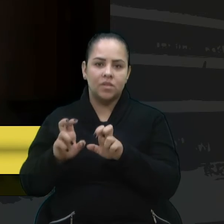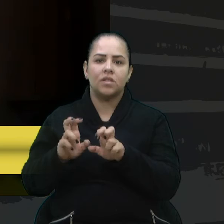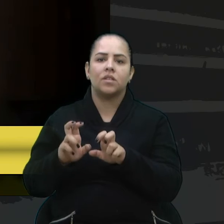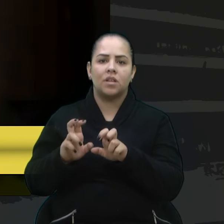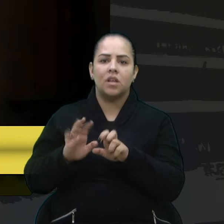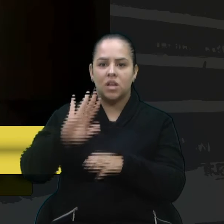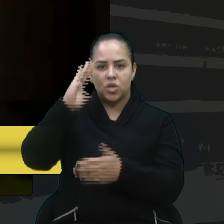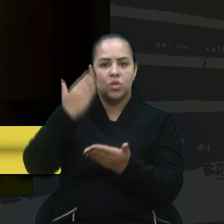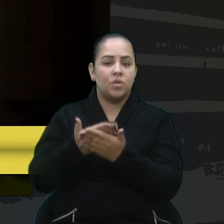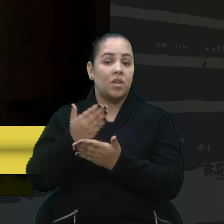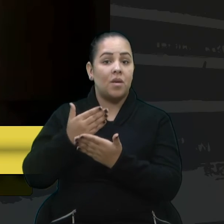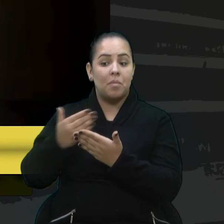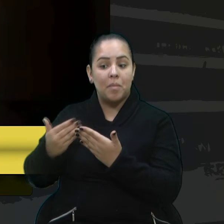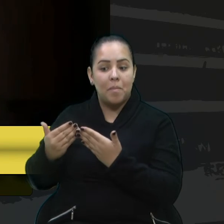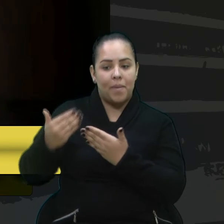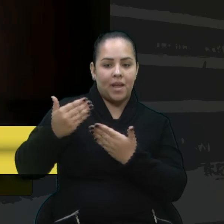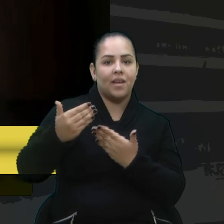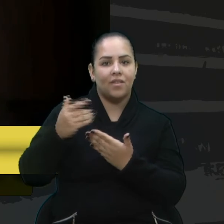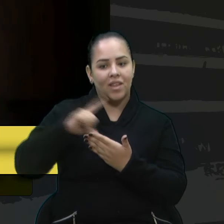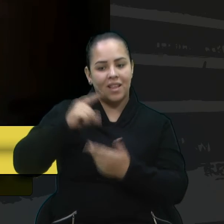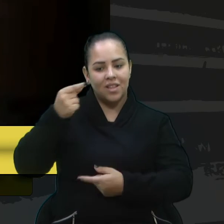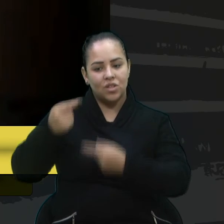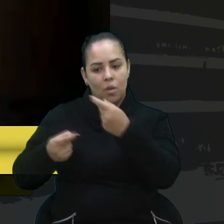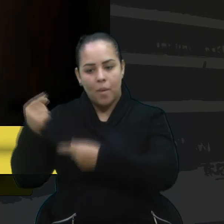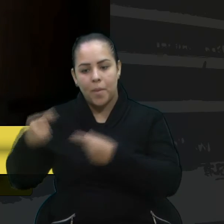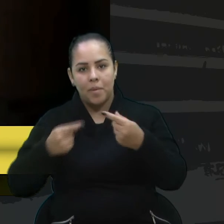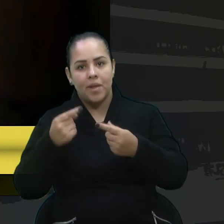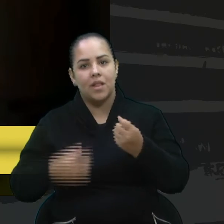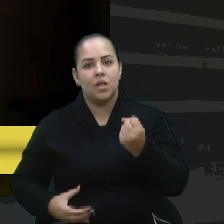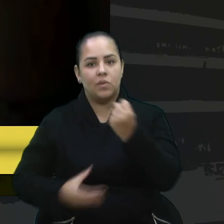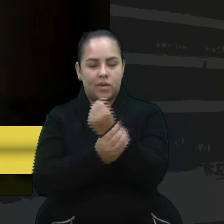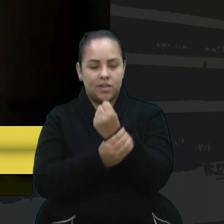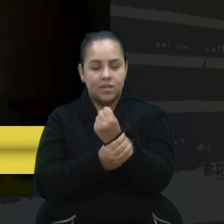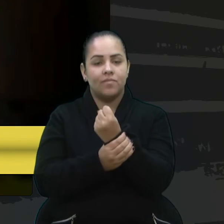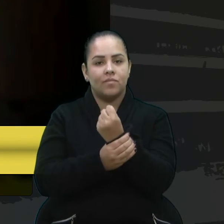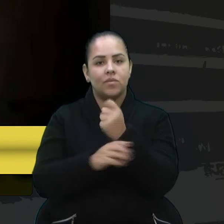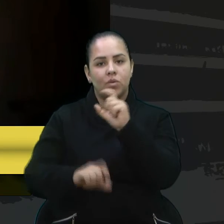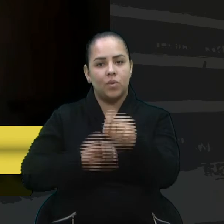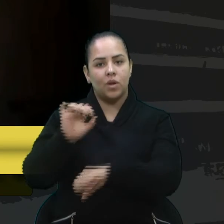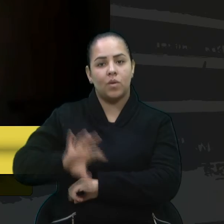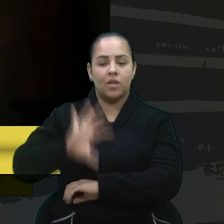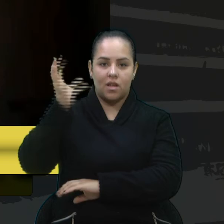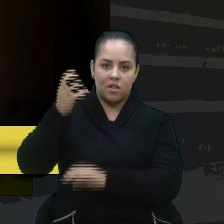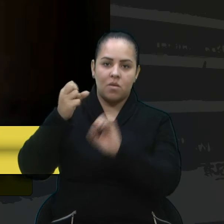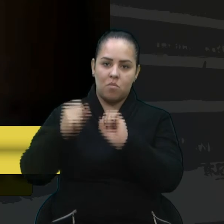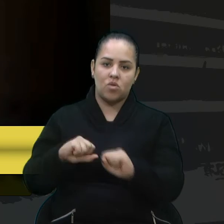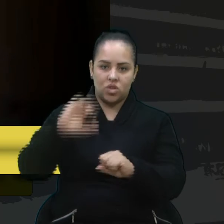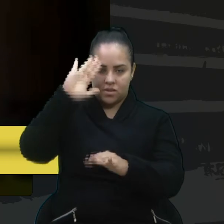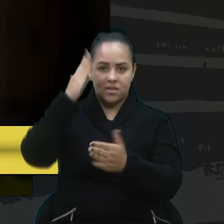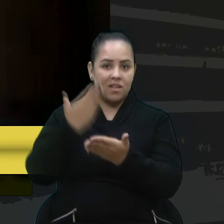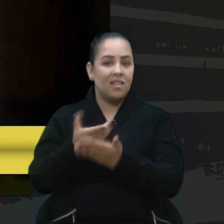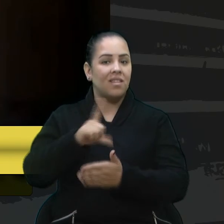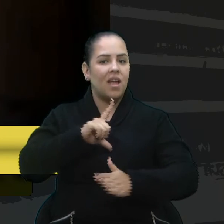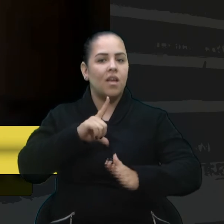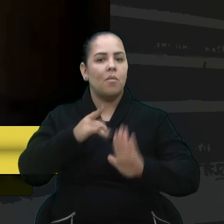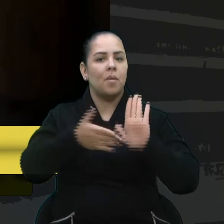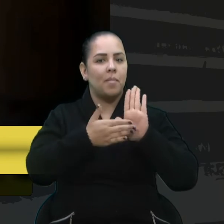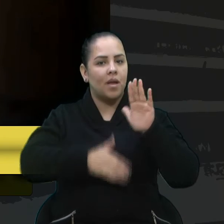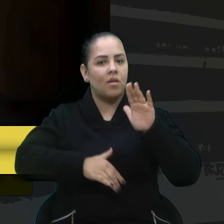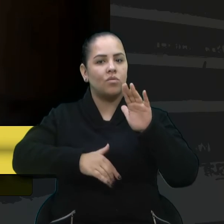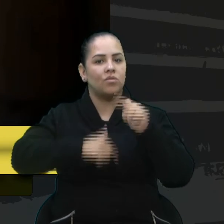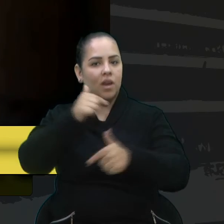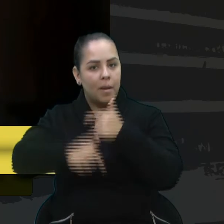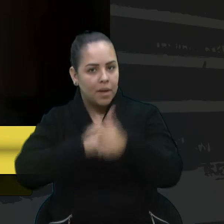daremos em relação ao debate de segurança pública que esta casa, com toda certeza, tem o papel e o dever de